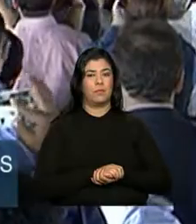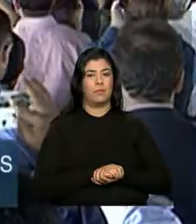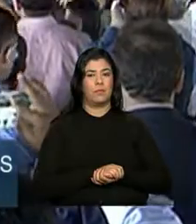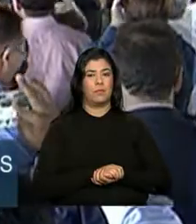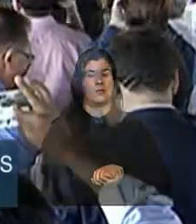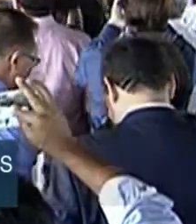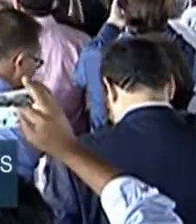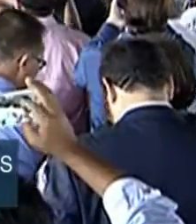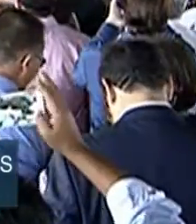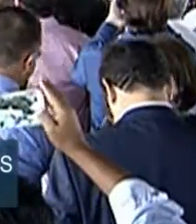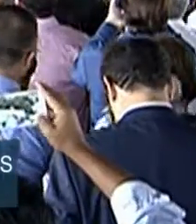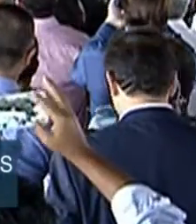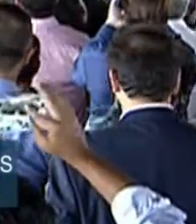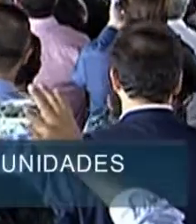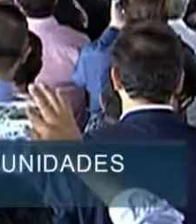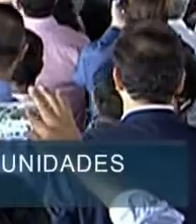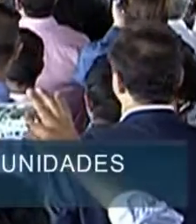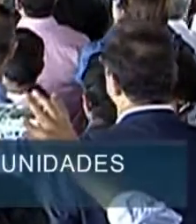Wow.